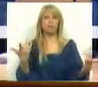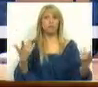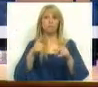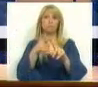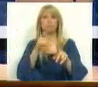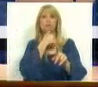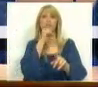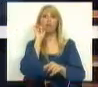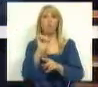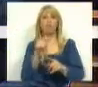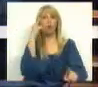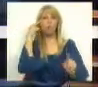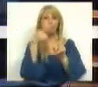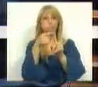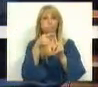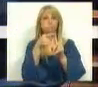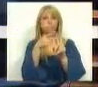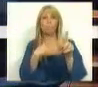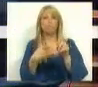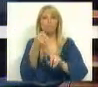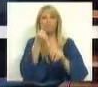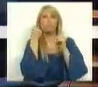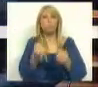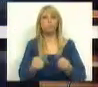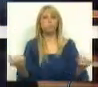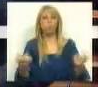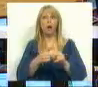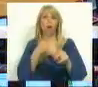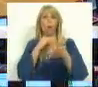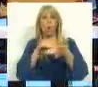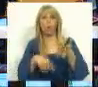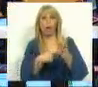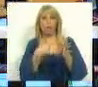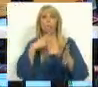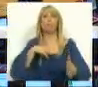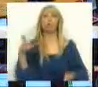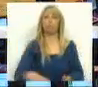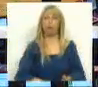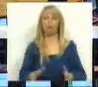atingir o objetivo que está contratado para Portugal. O Sr. Primeiro-Ministro